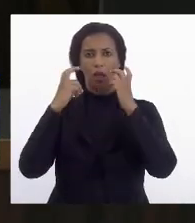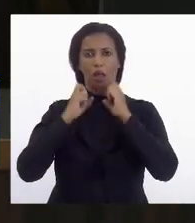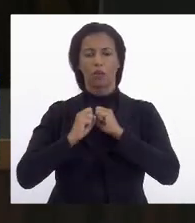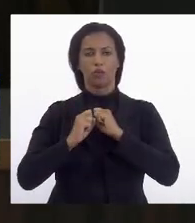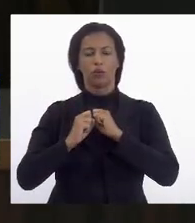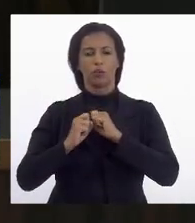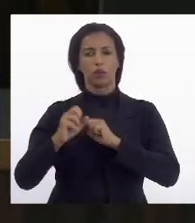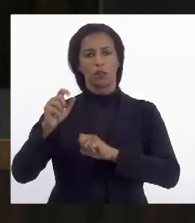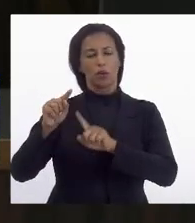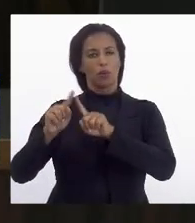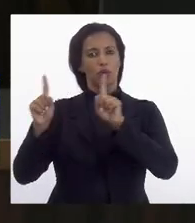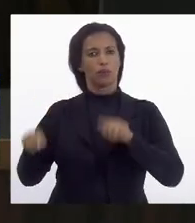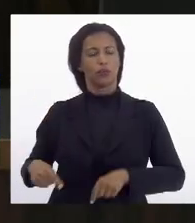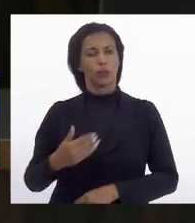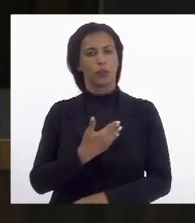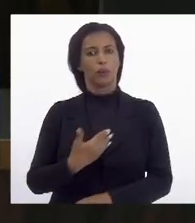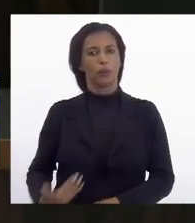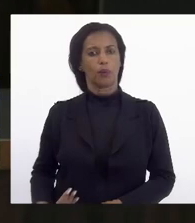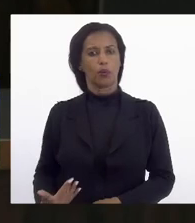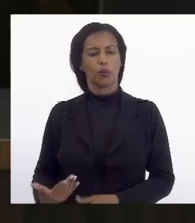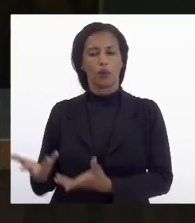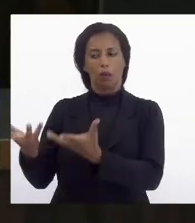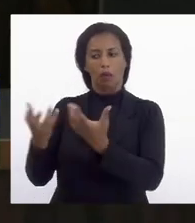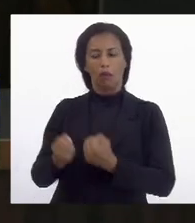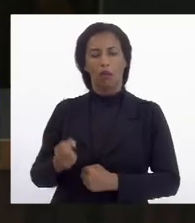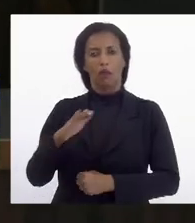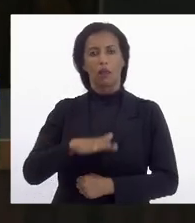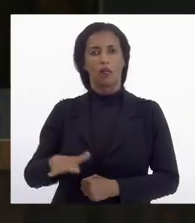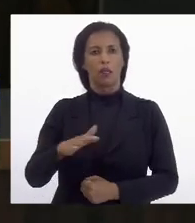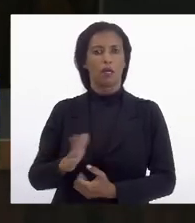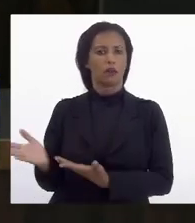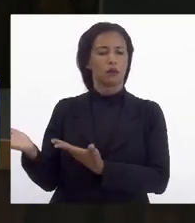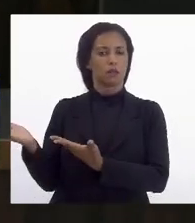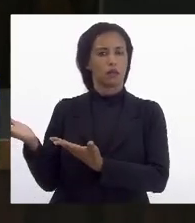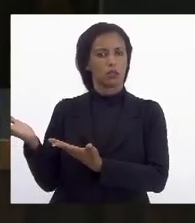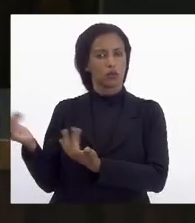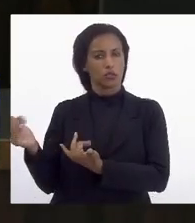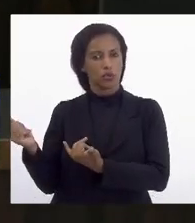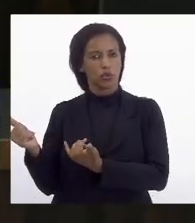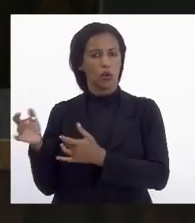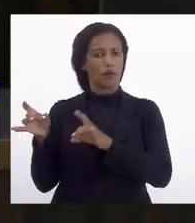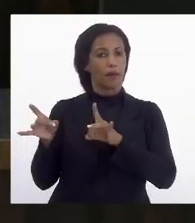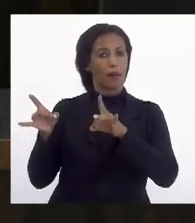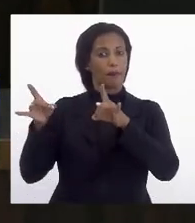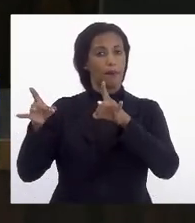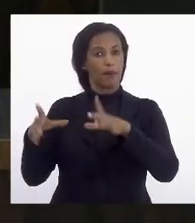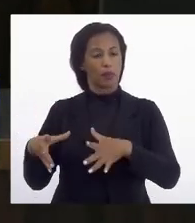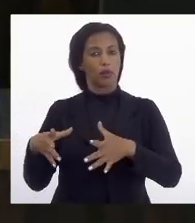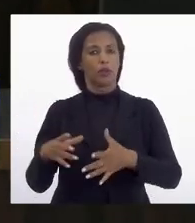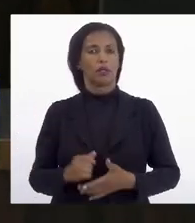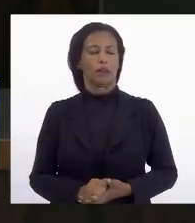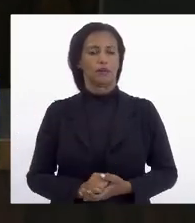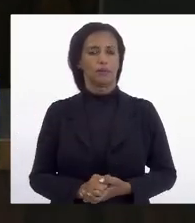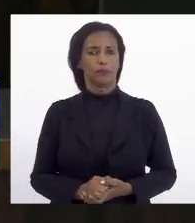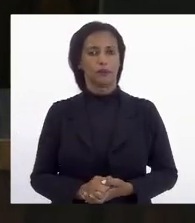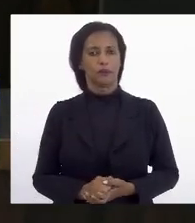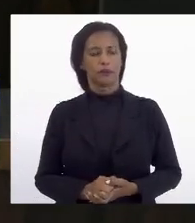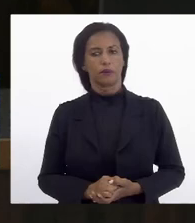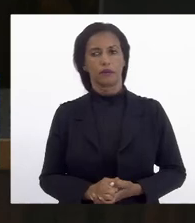o servidor público estadual que acolhe crianças ou adolescentes ófãos ou abandonados e dá outras providências